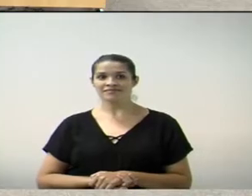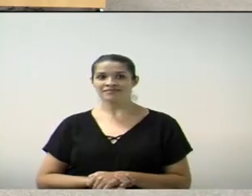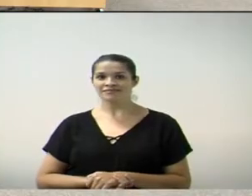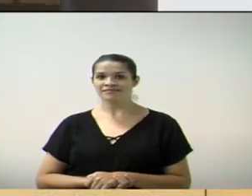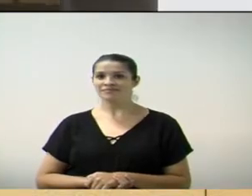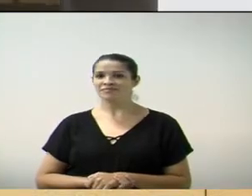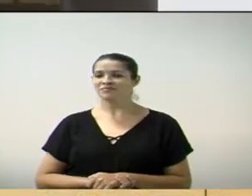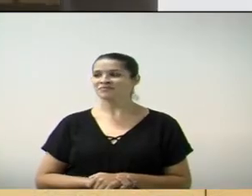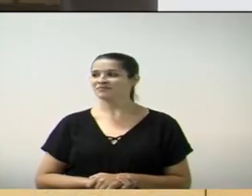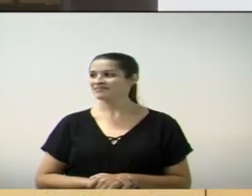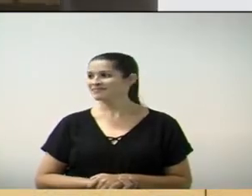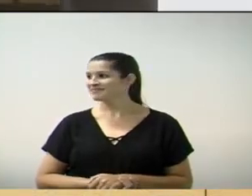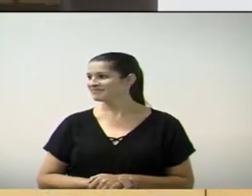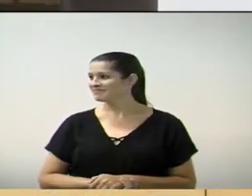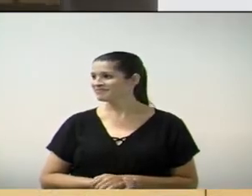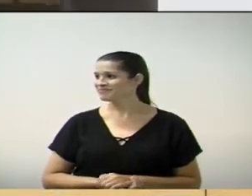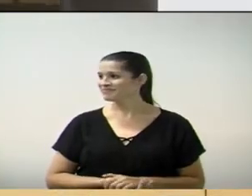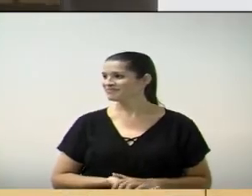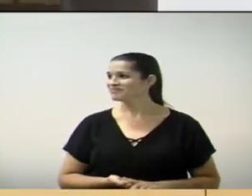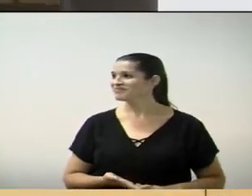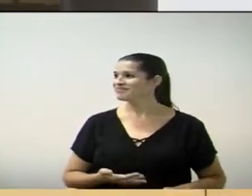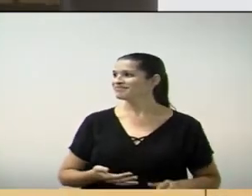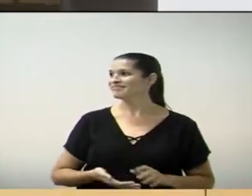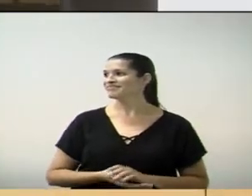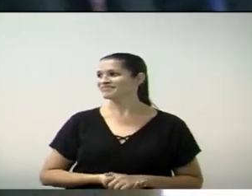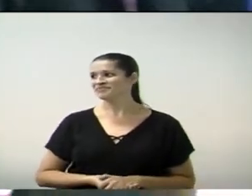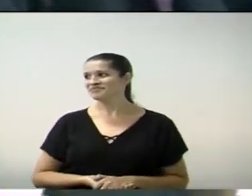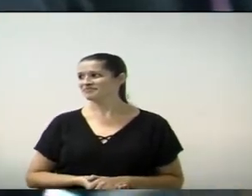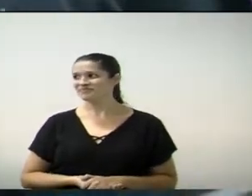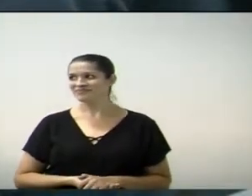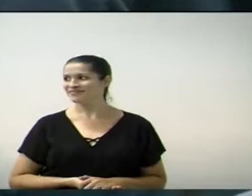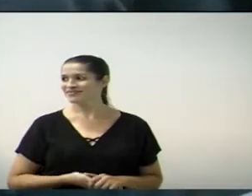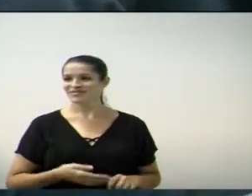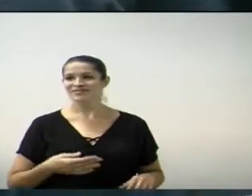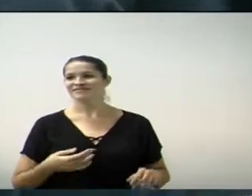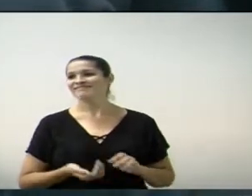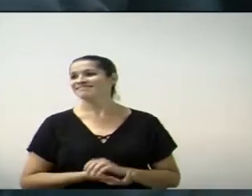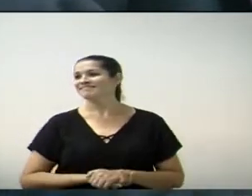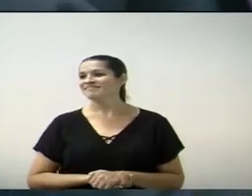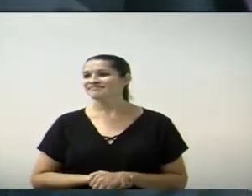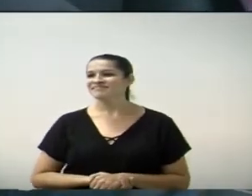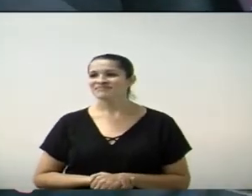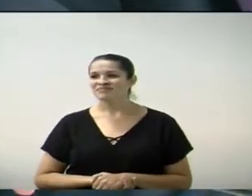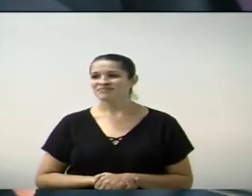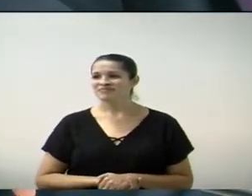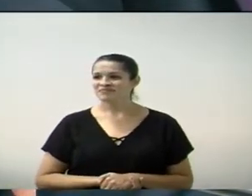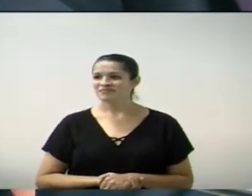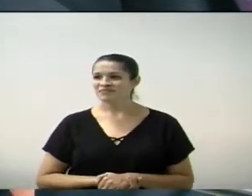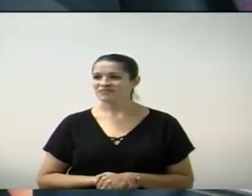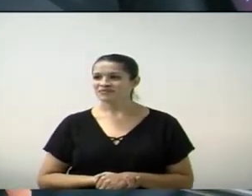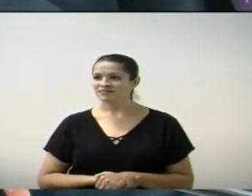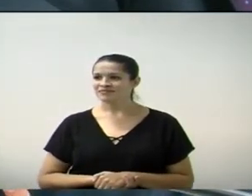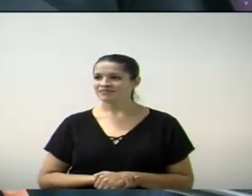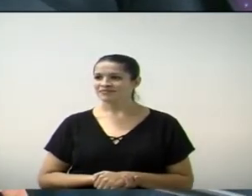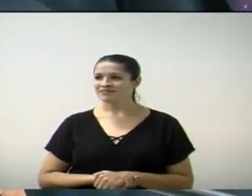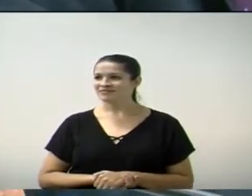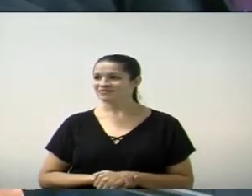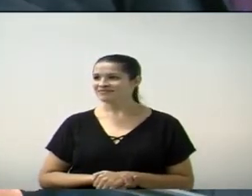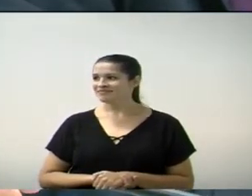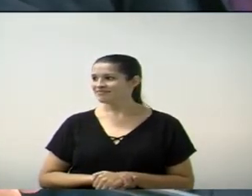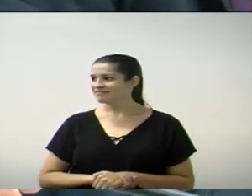Discussão única e votação de solicitação do Executivo sobre a tramitação em regime de urgência do Projeto de Lei 16